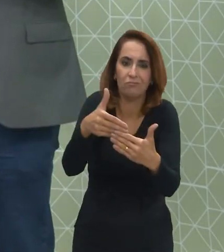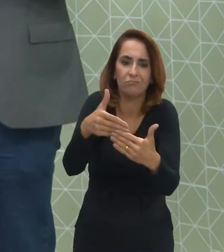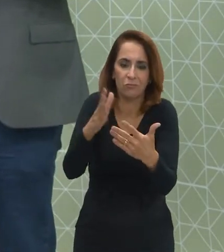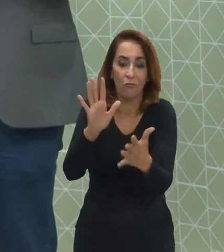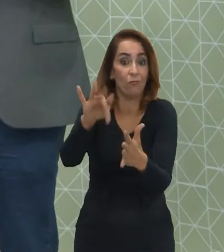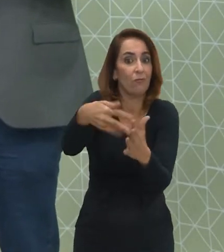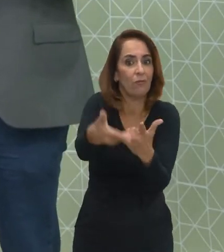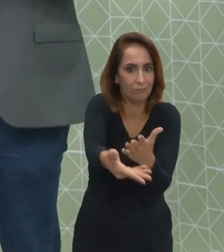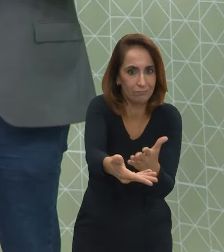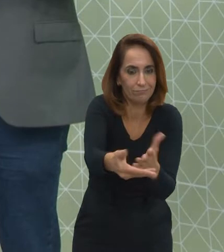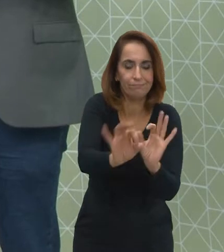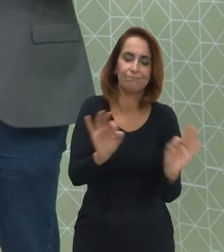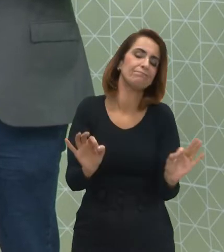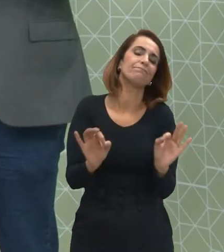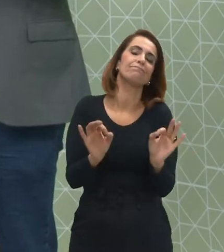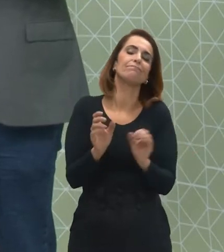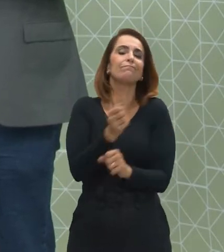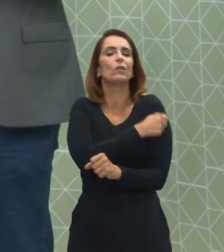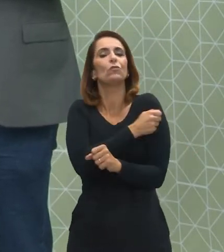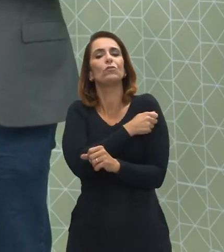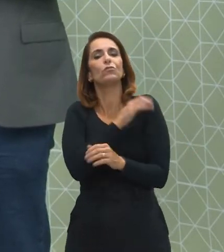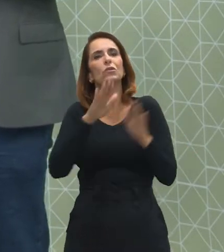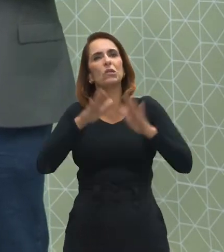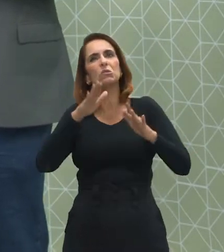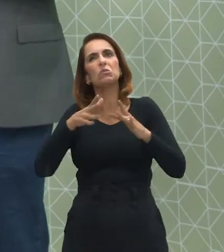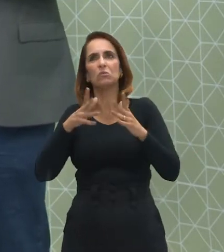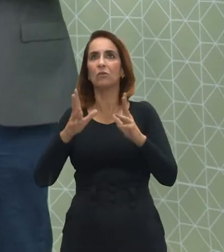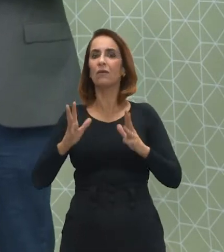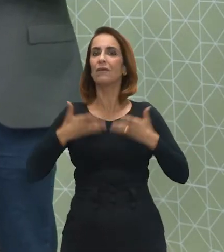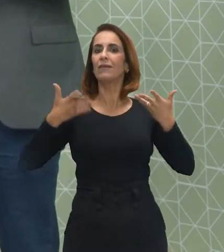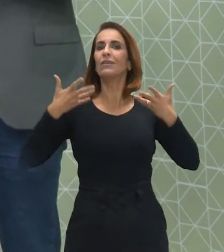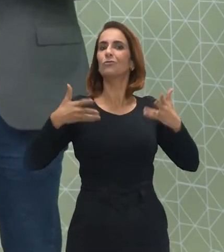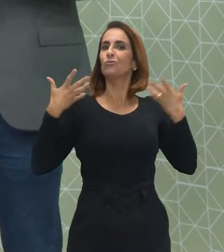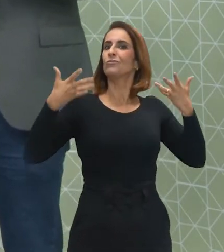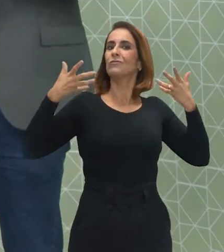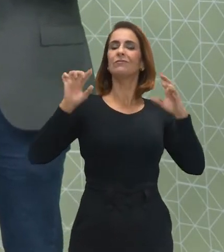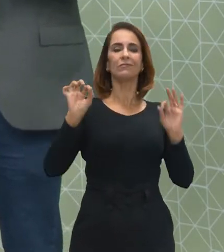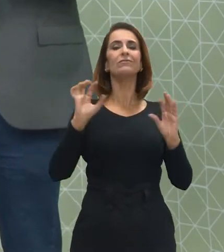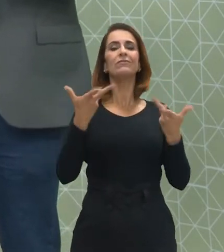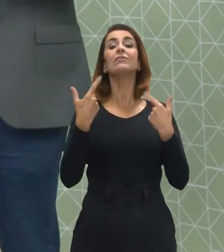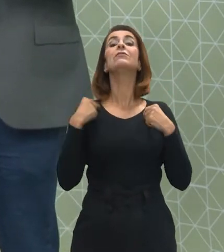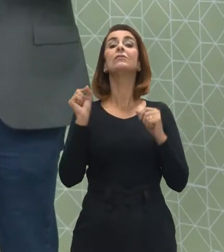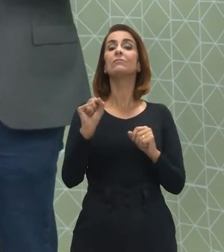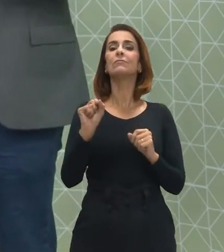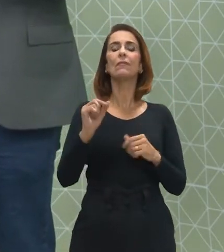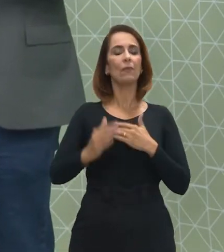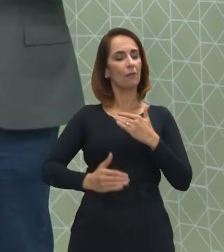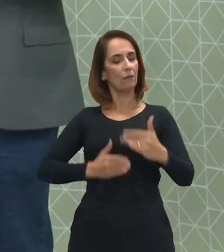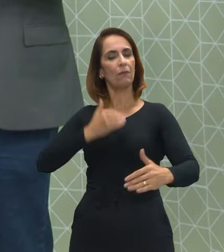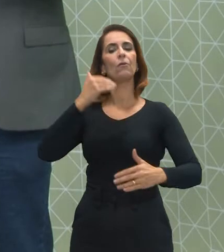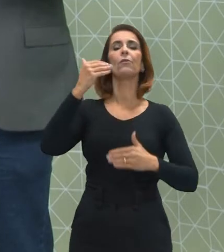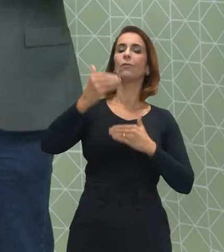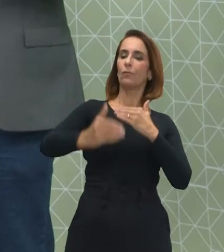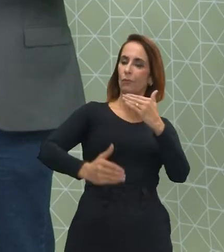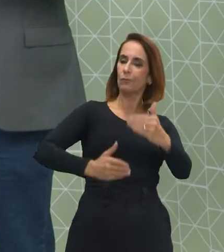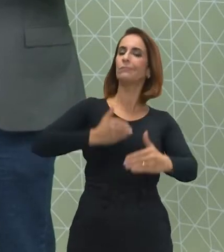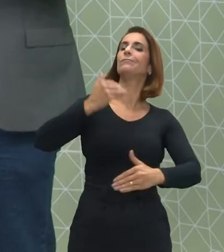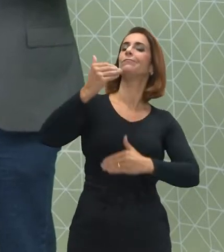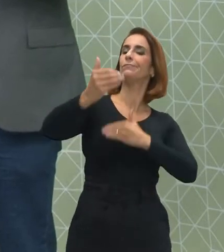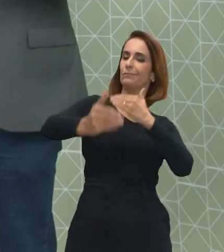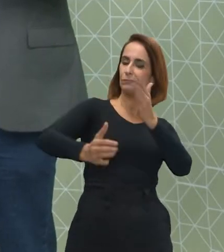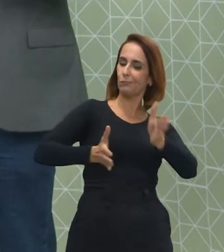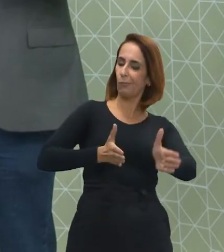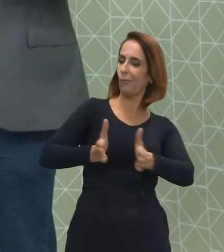né? O final, os estudantes que costumam ter êxito, são aqueles que, ao longo do seu processo